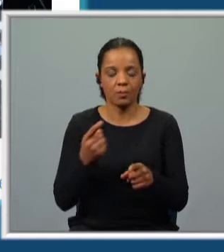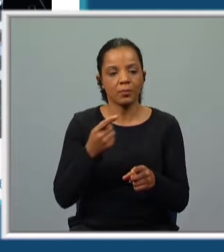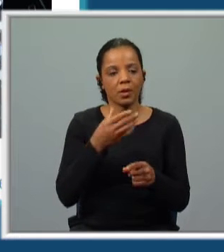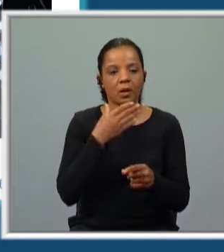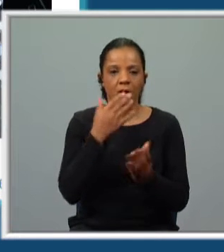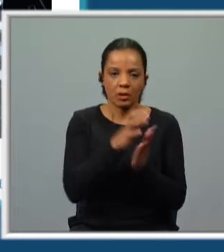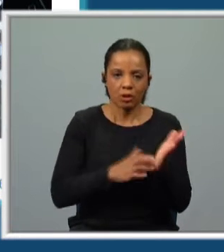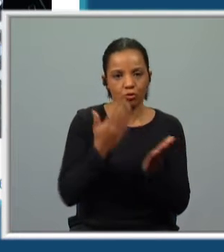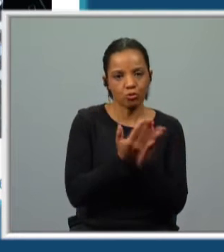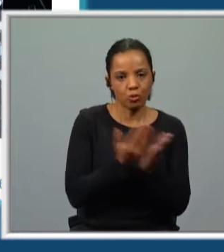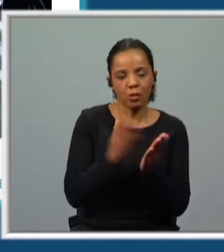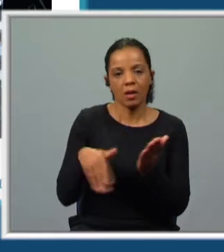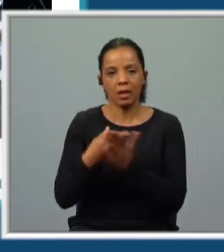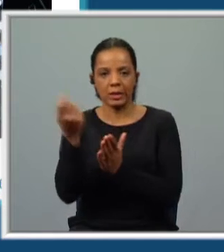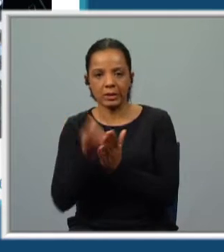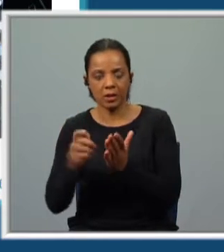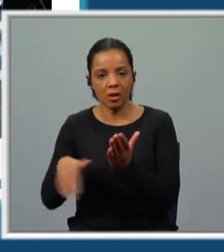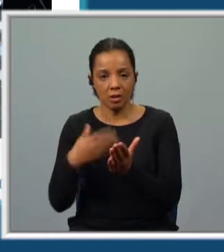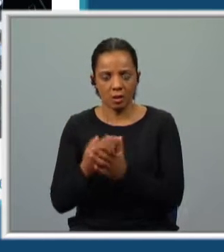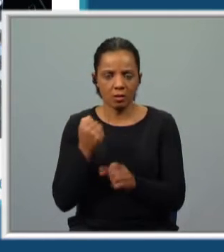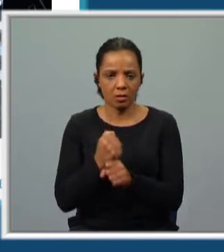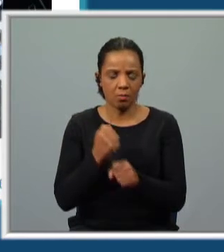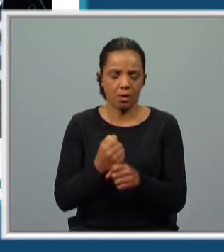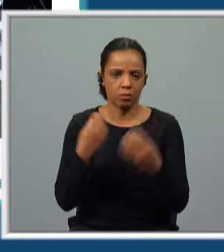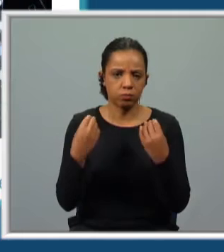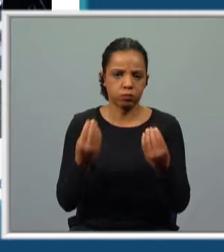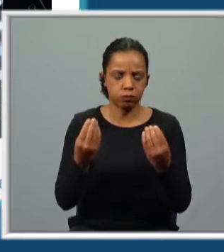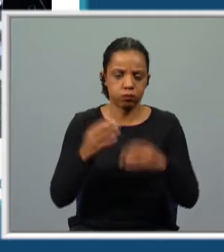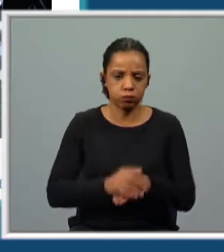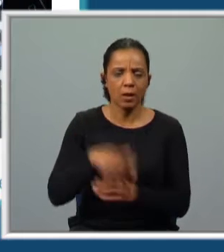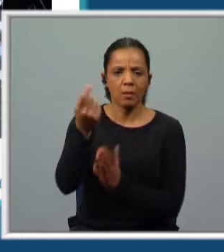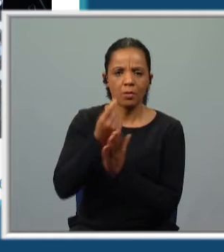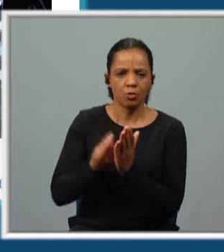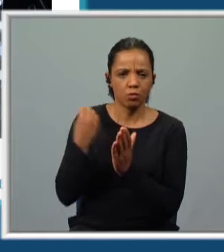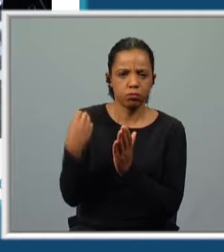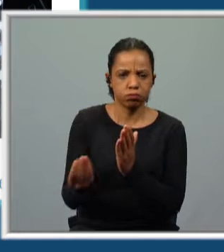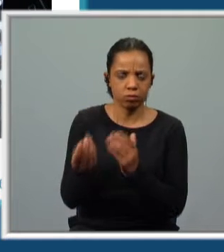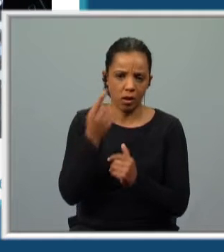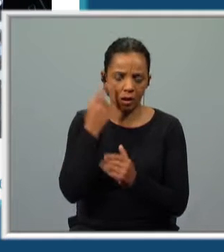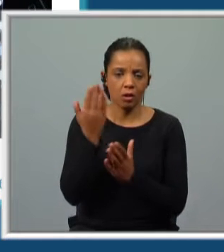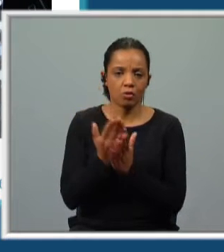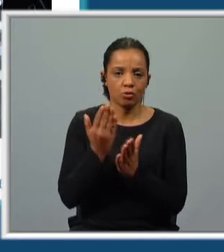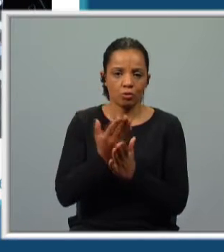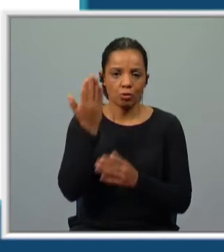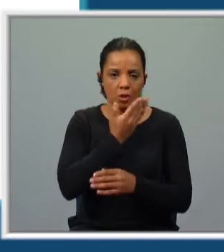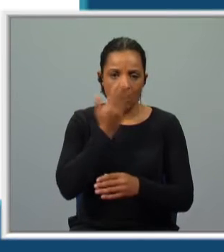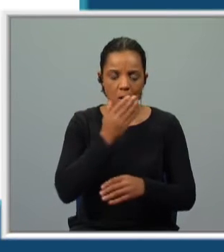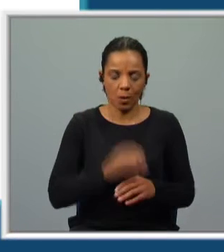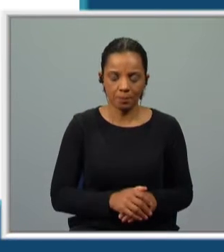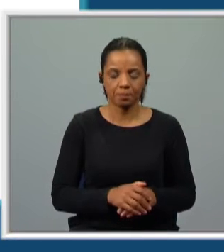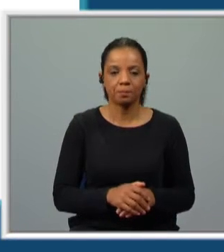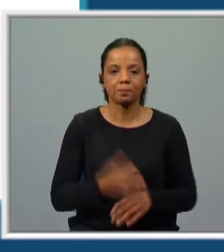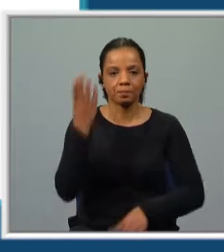resultou em trabalhos lindíssimos, como podes verificar nestes blocos aqui no Estudo em Casa. Então, as